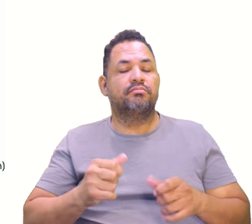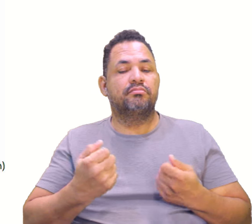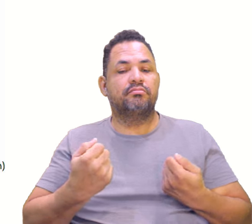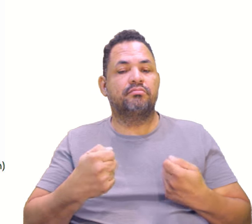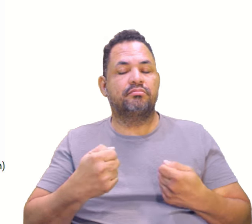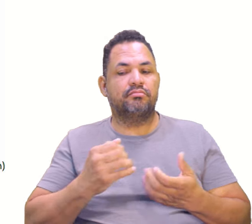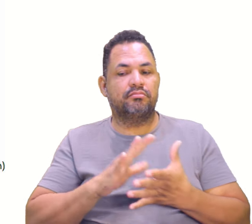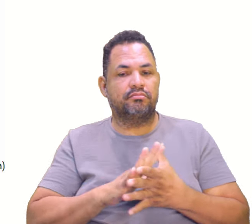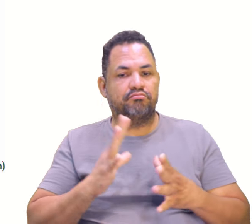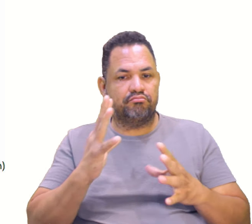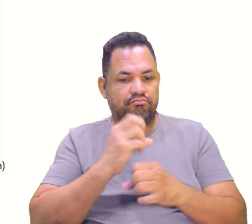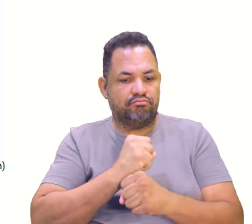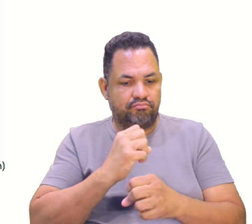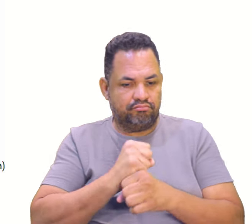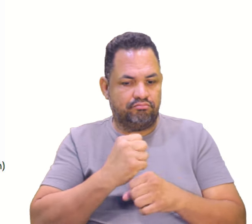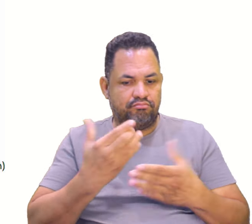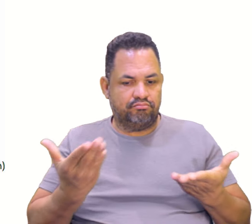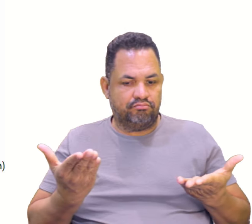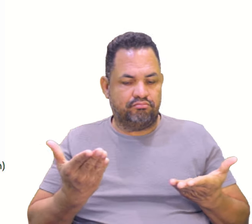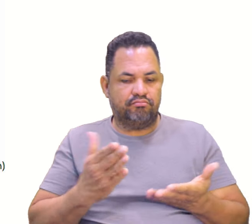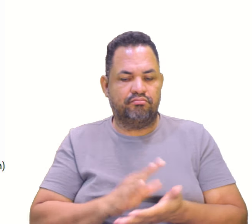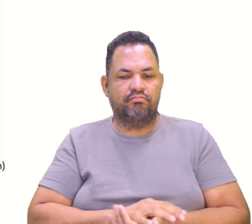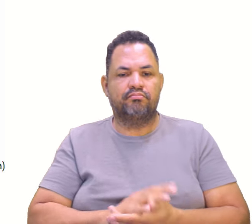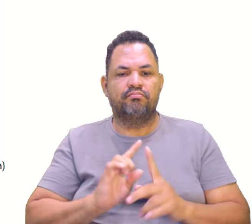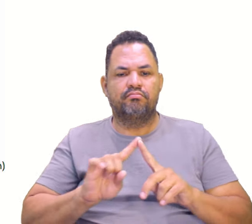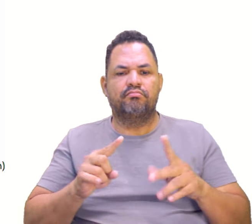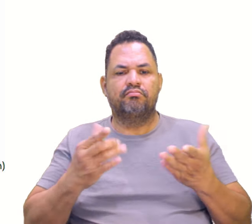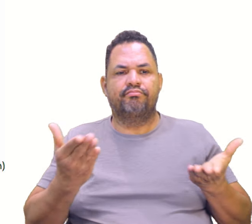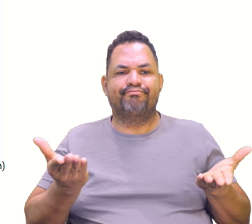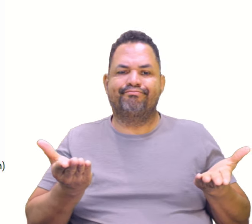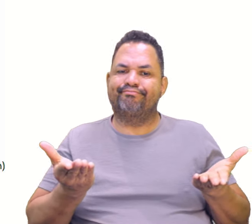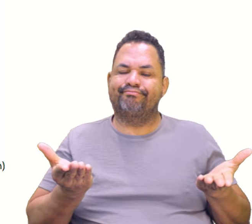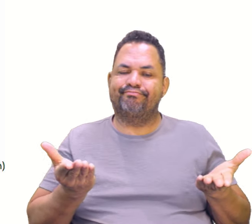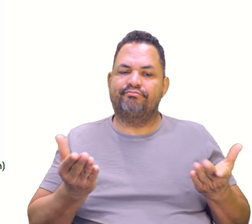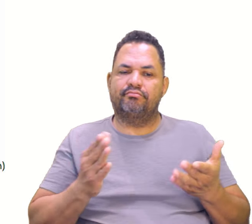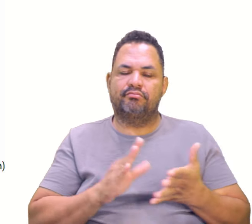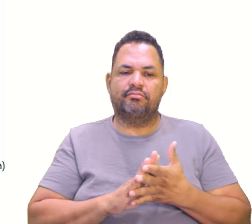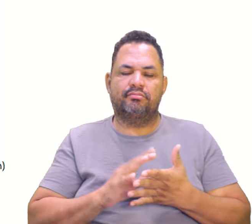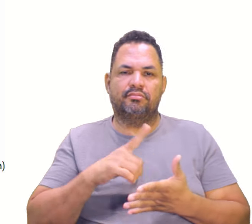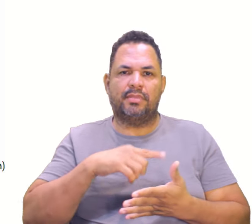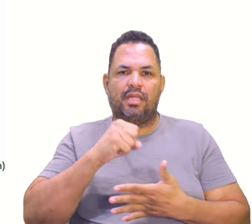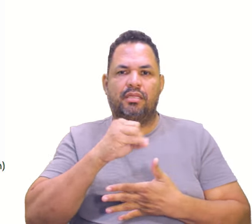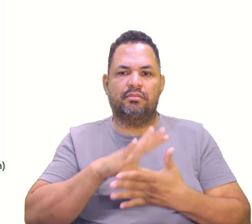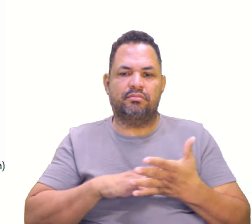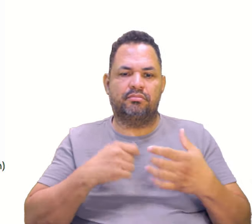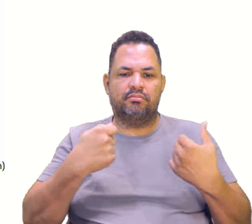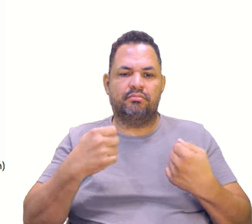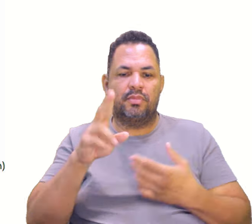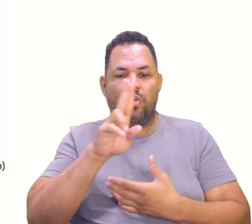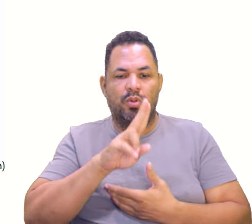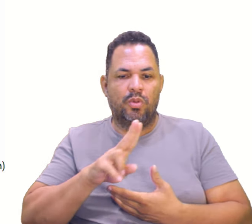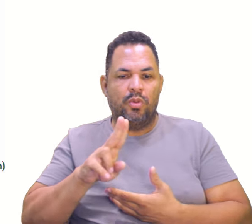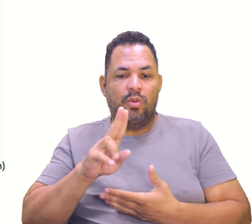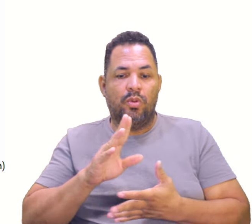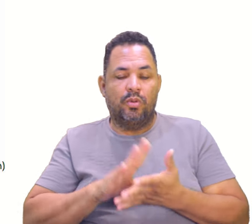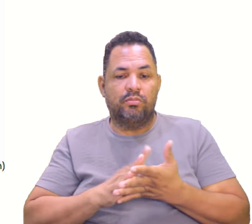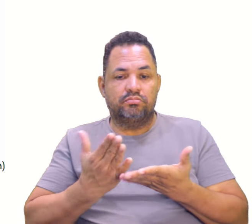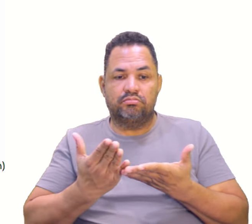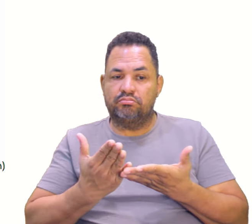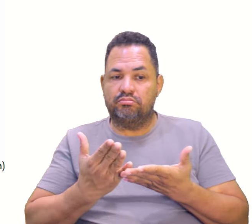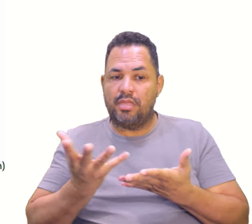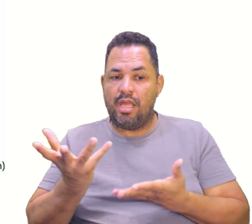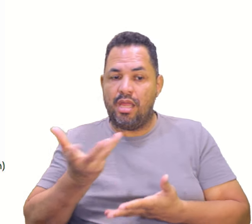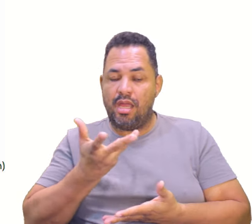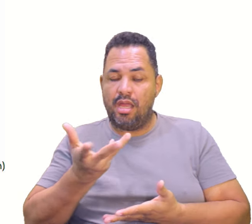gente podia calcular tudo isso? Podia, né? Mas aí é que está, Tem questões do Enem que a gente precisa usar expertise e